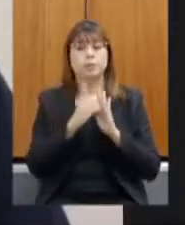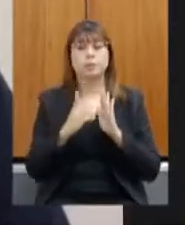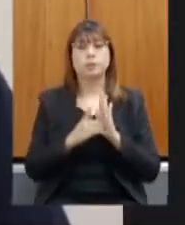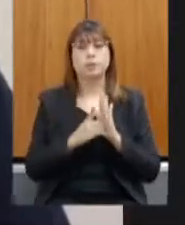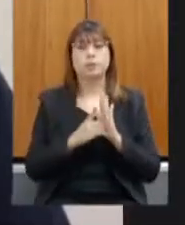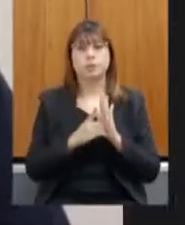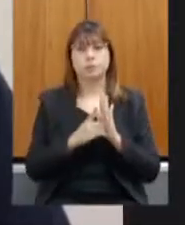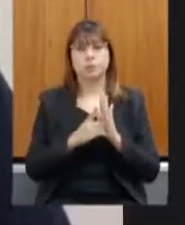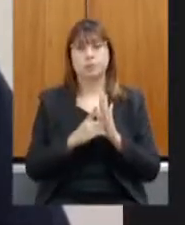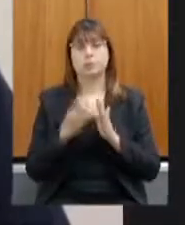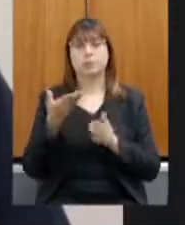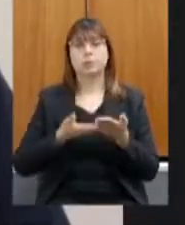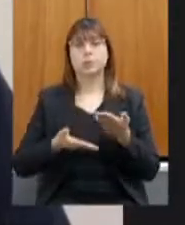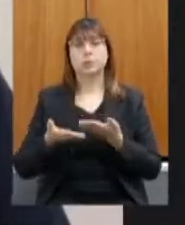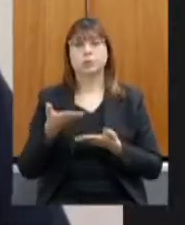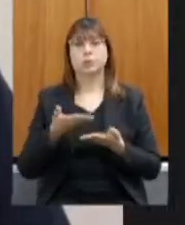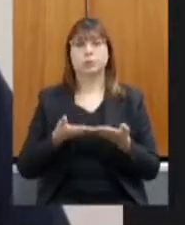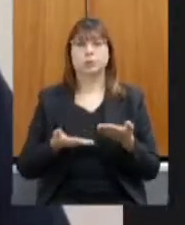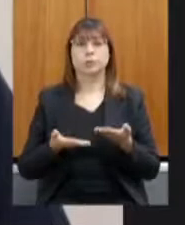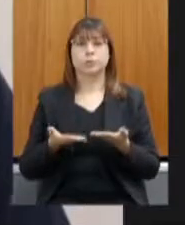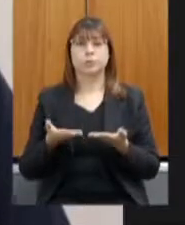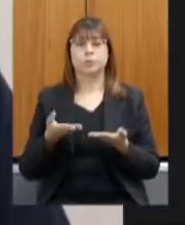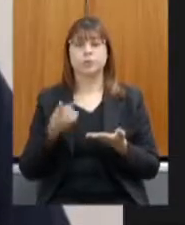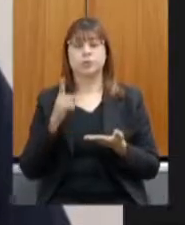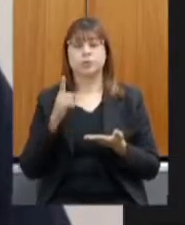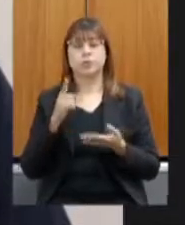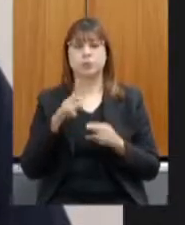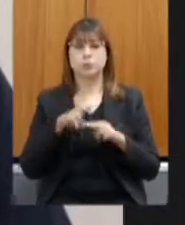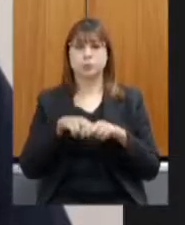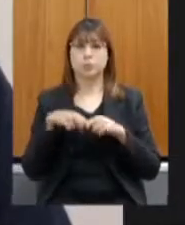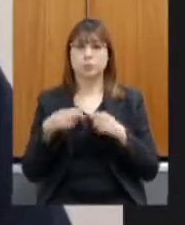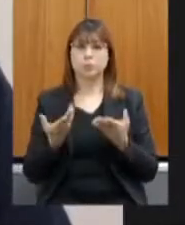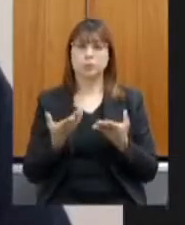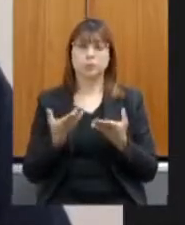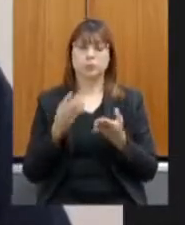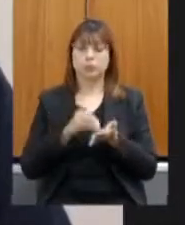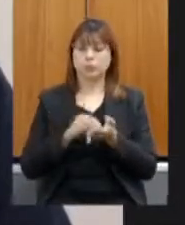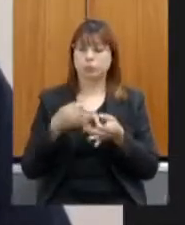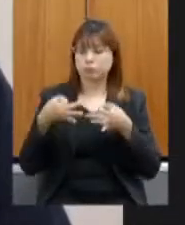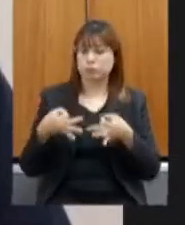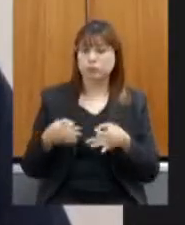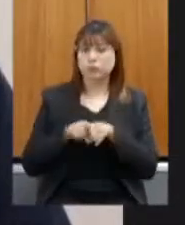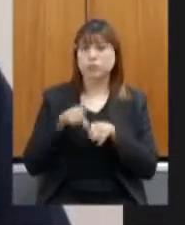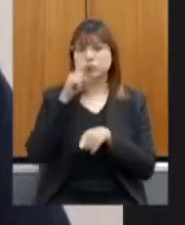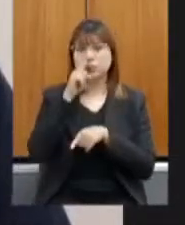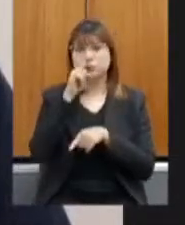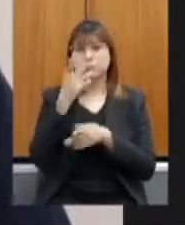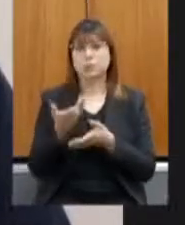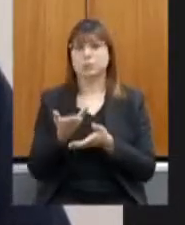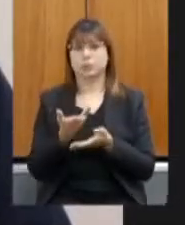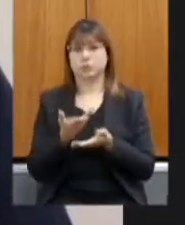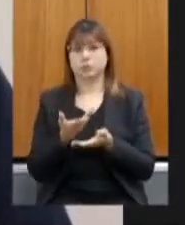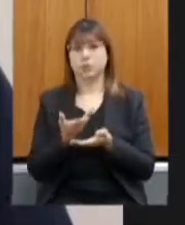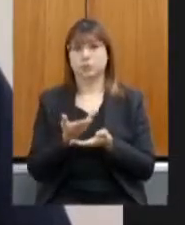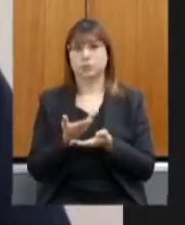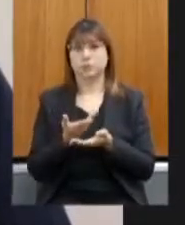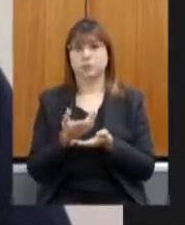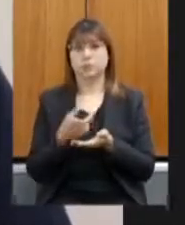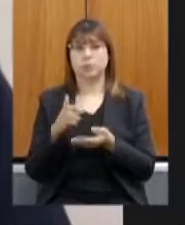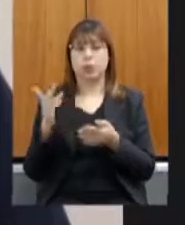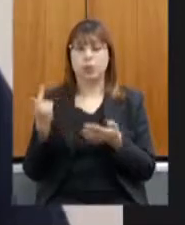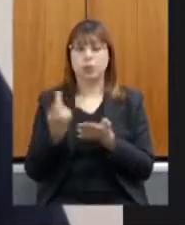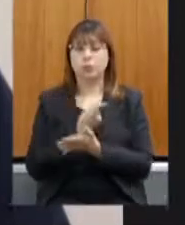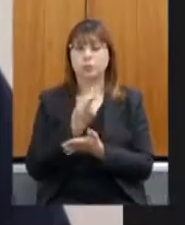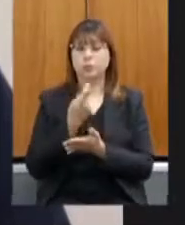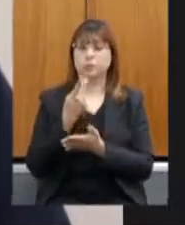diálogo perante as incertezas e os riscos para os produtores rurais que tem suas propriedades invadidas.